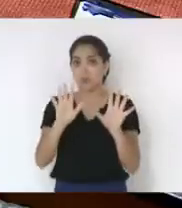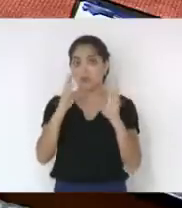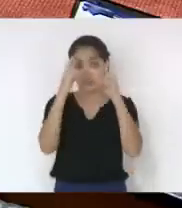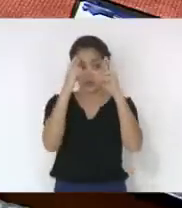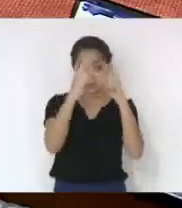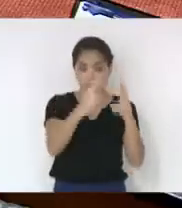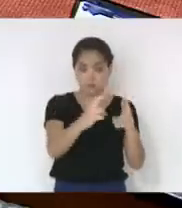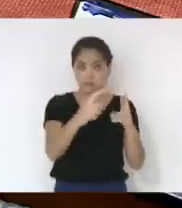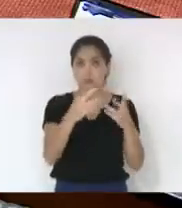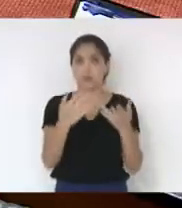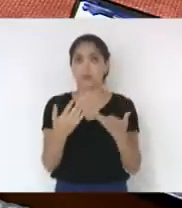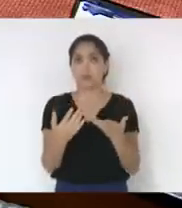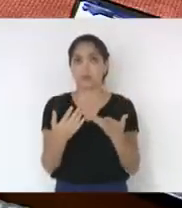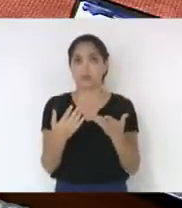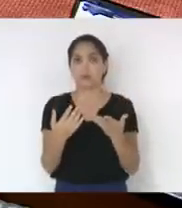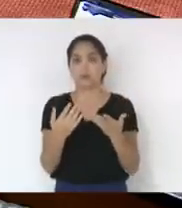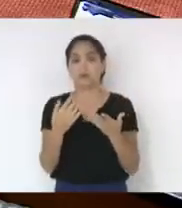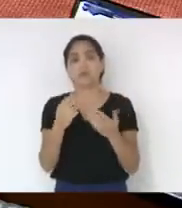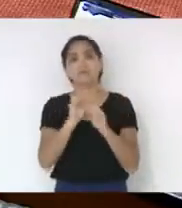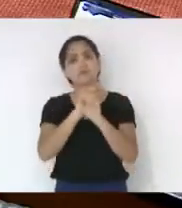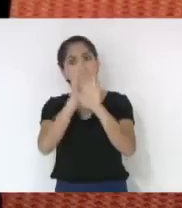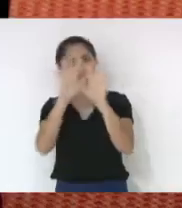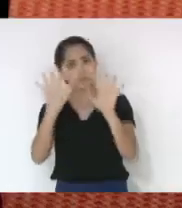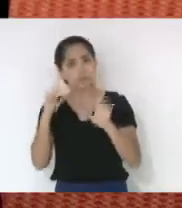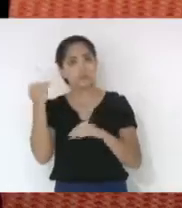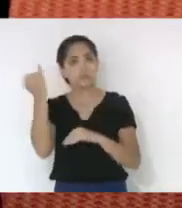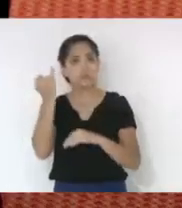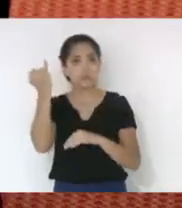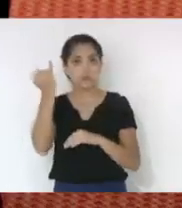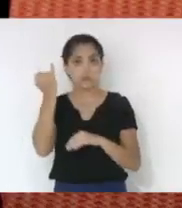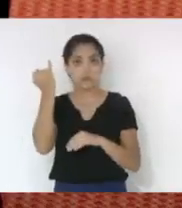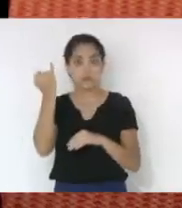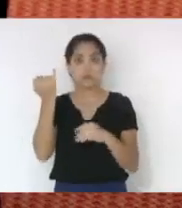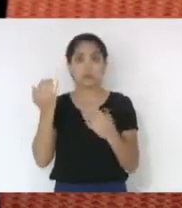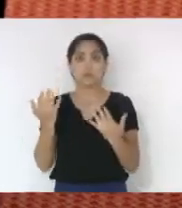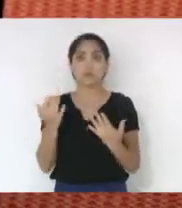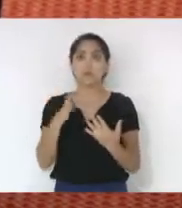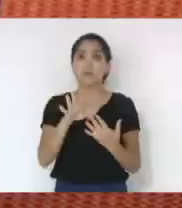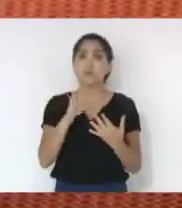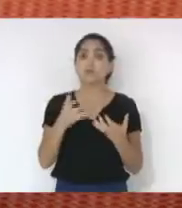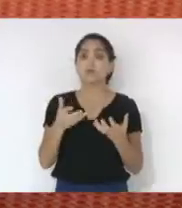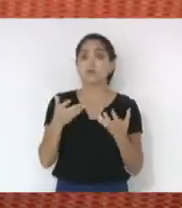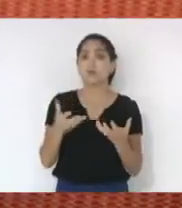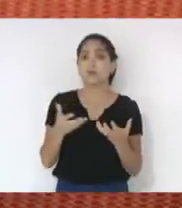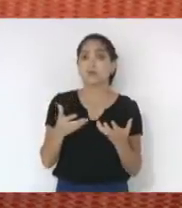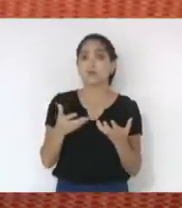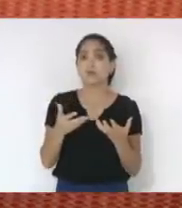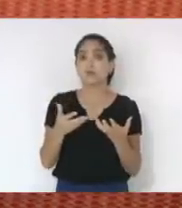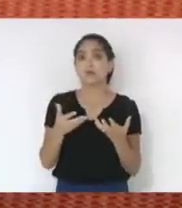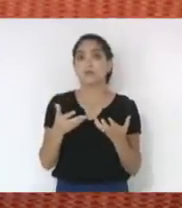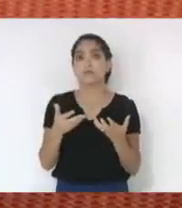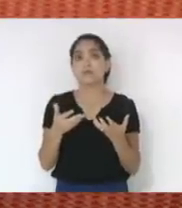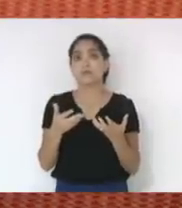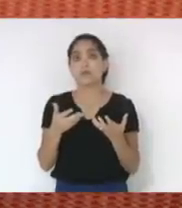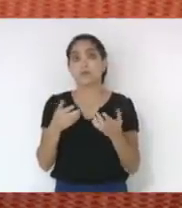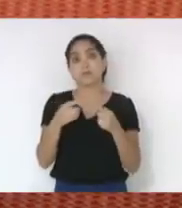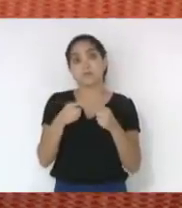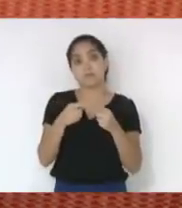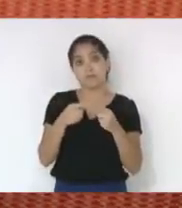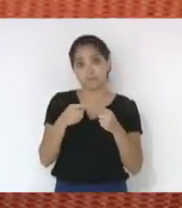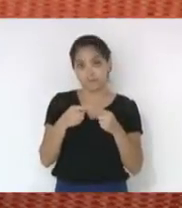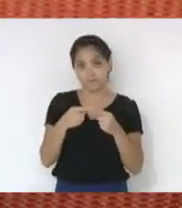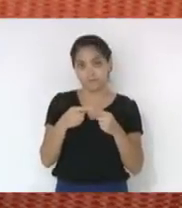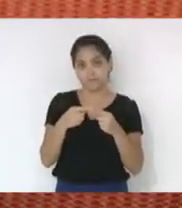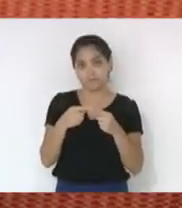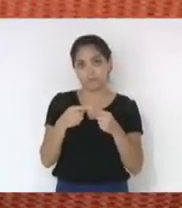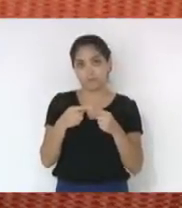ele deu alguns esclarecimentos importantes. Mas eu queria aqui colocar o seguinte. Primeiro, senhor